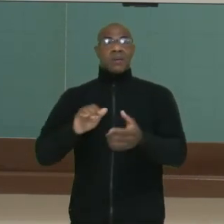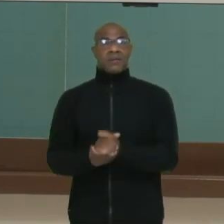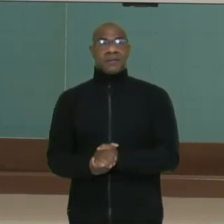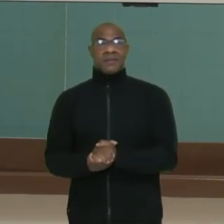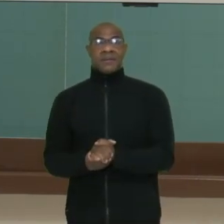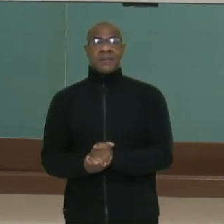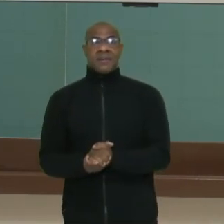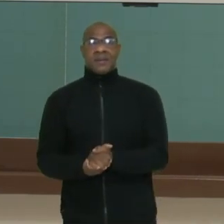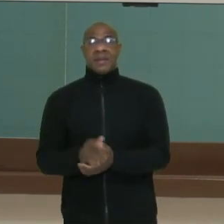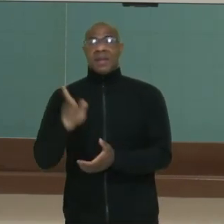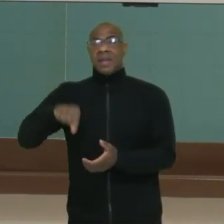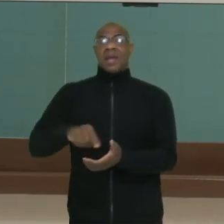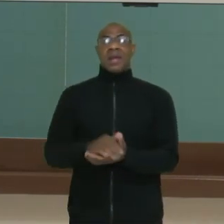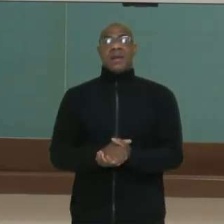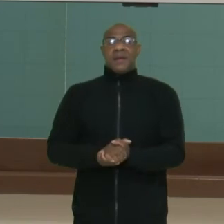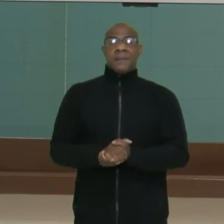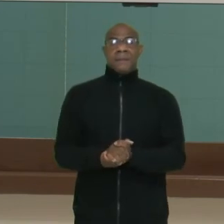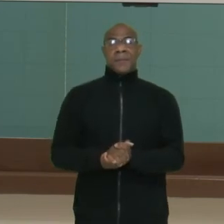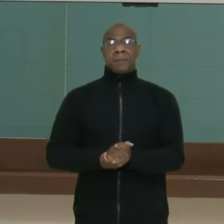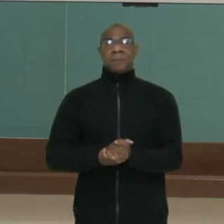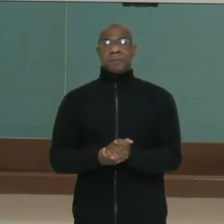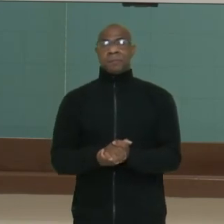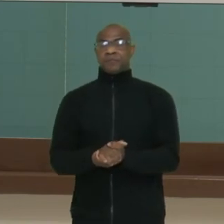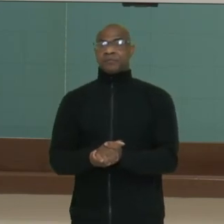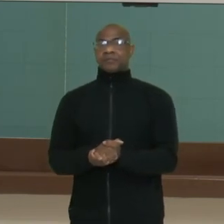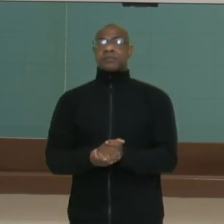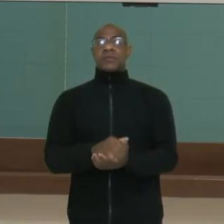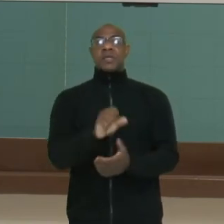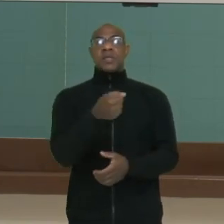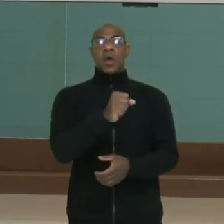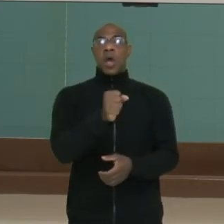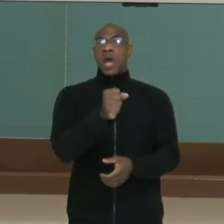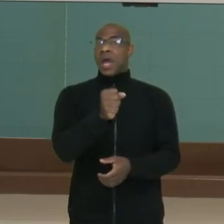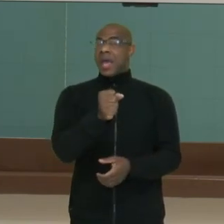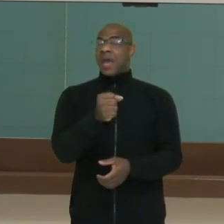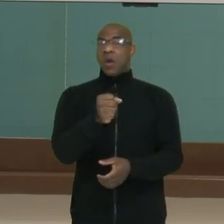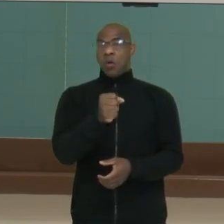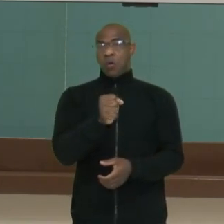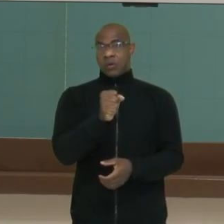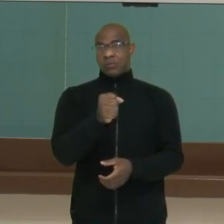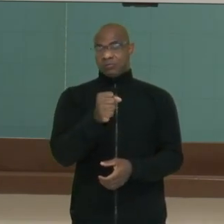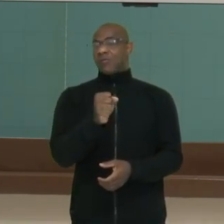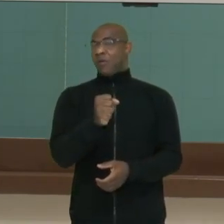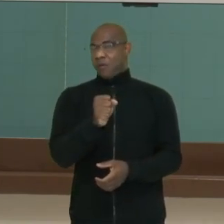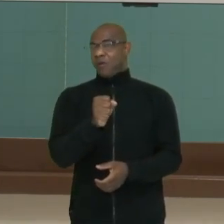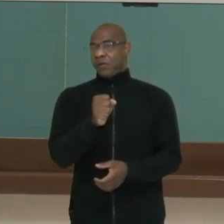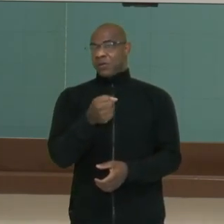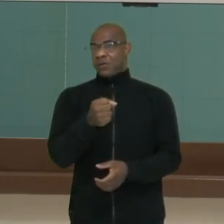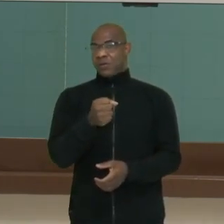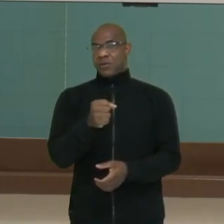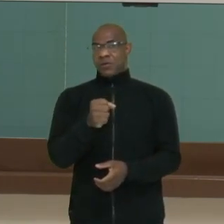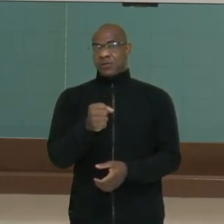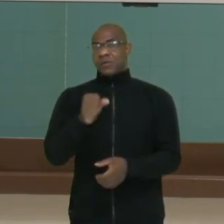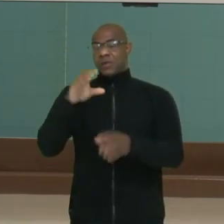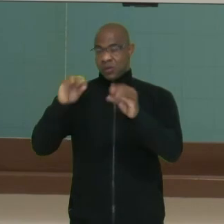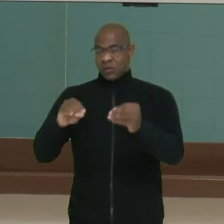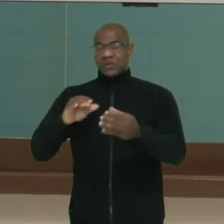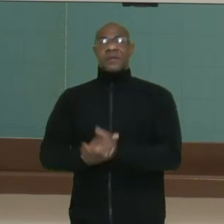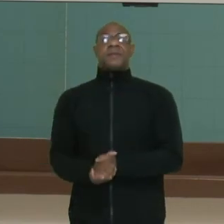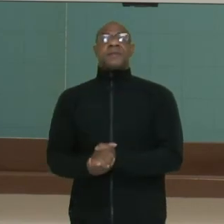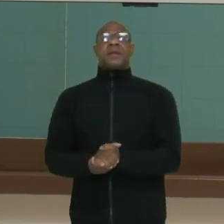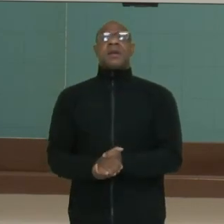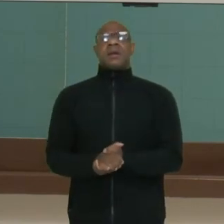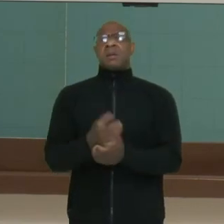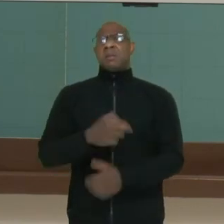.m. de manhã e 8 e 30 p.m. da noite, certo? Meia-noite, meio